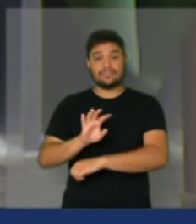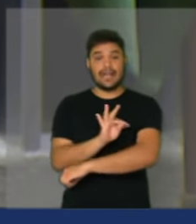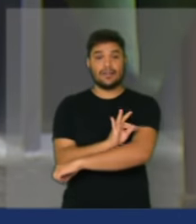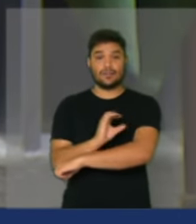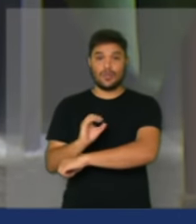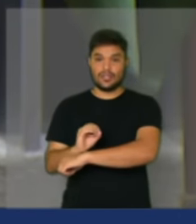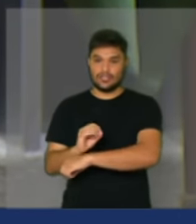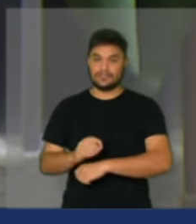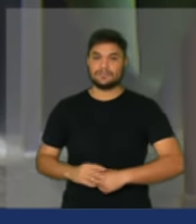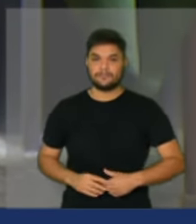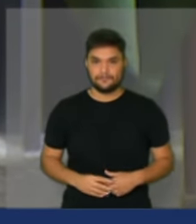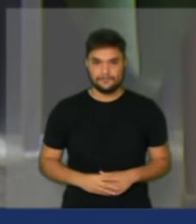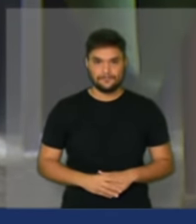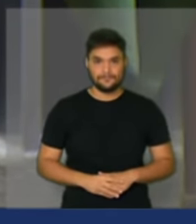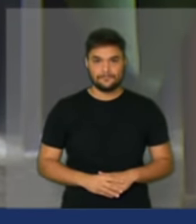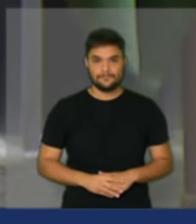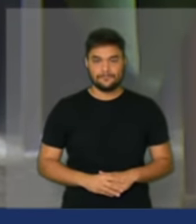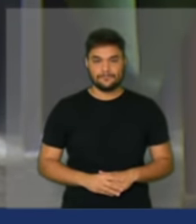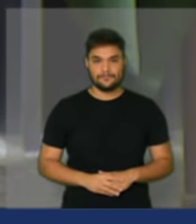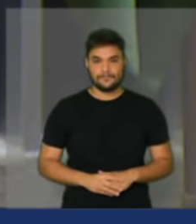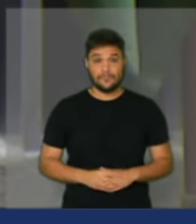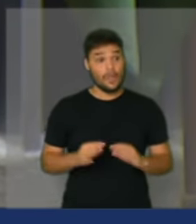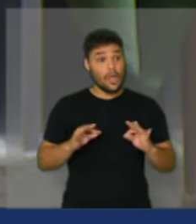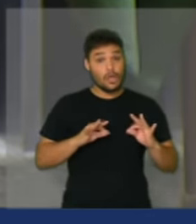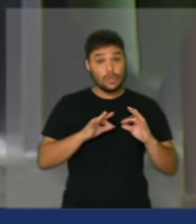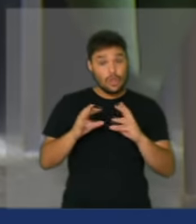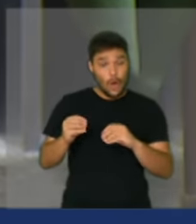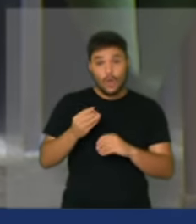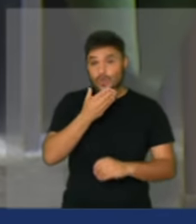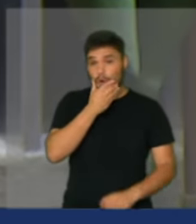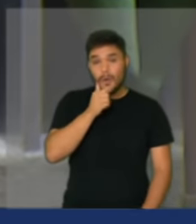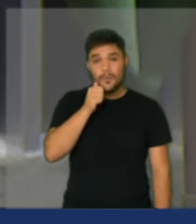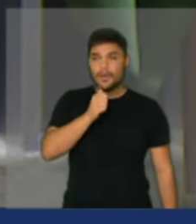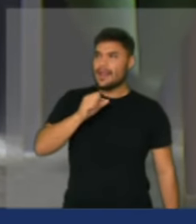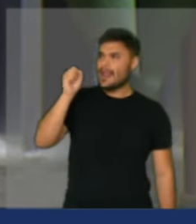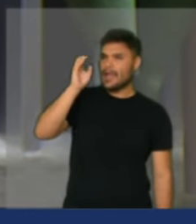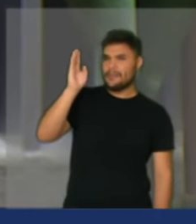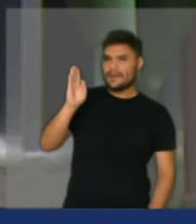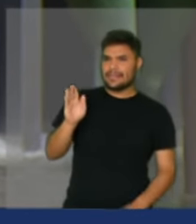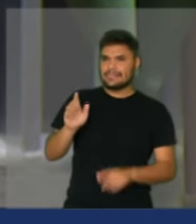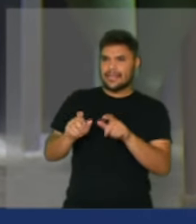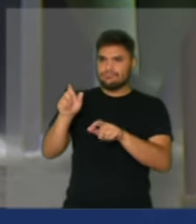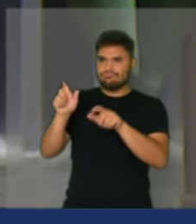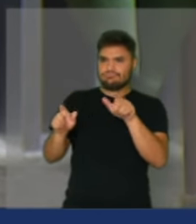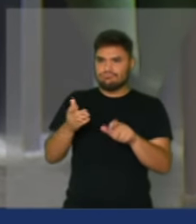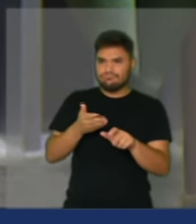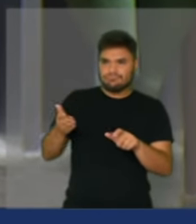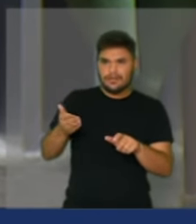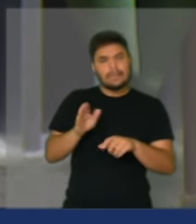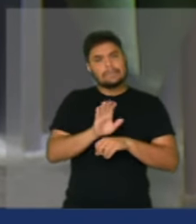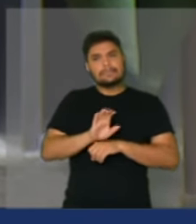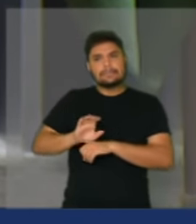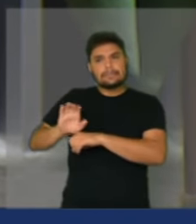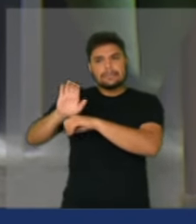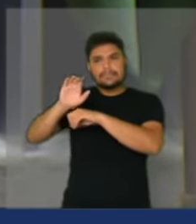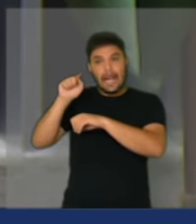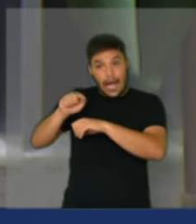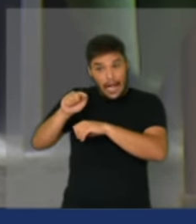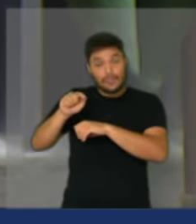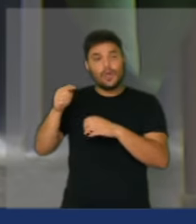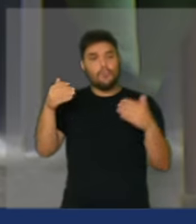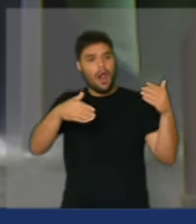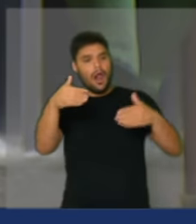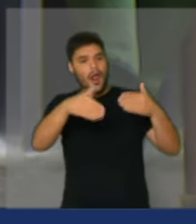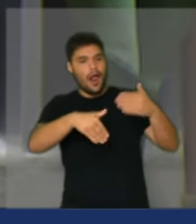Tocantins. Todos os brasileiros e brasileiras e vários estados estão naquela terra linda